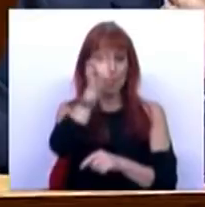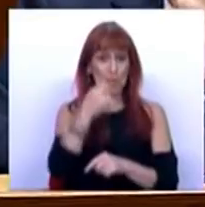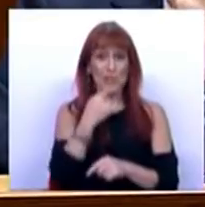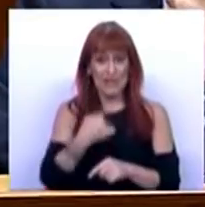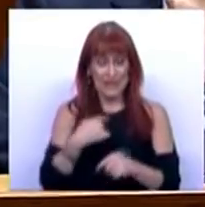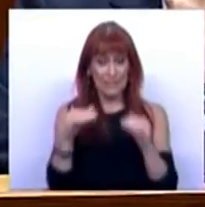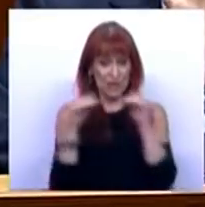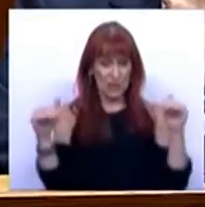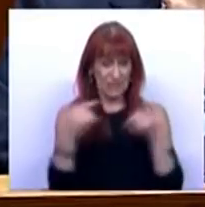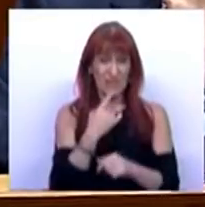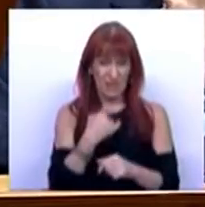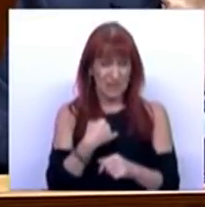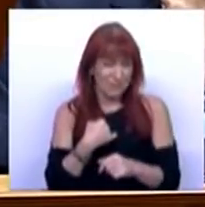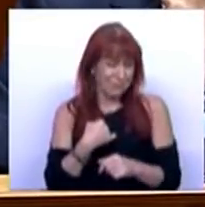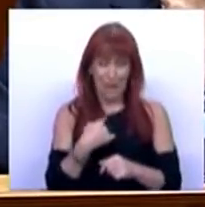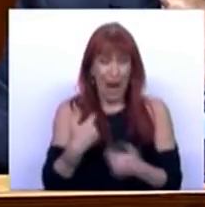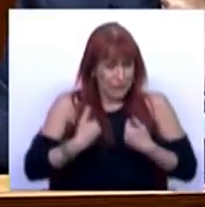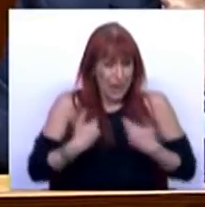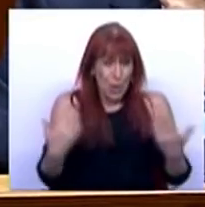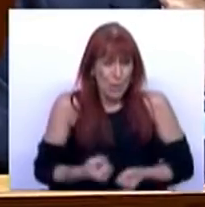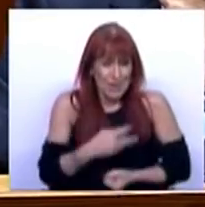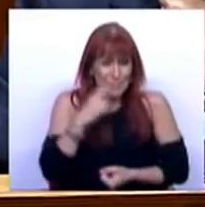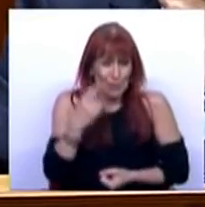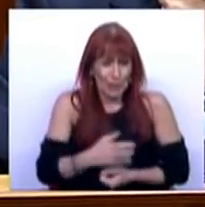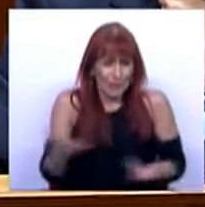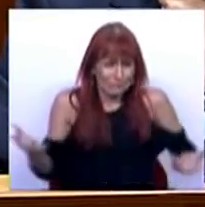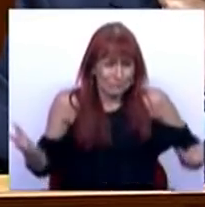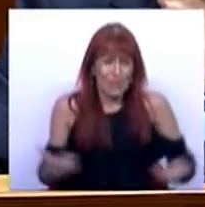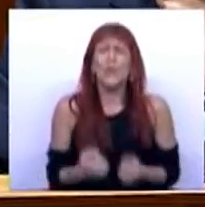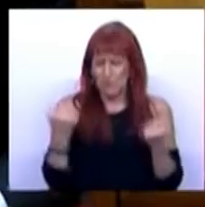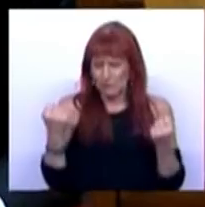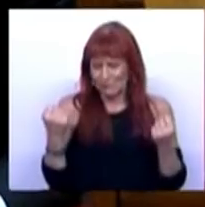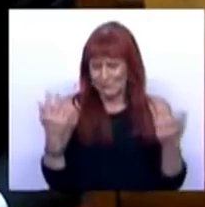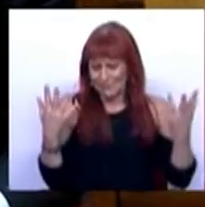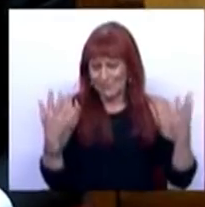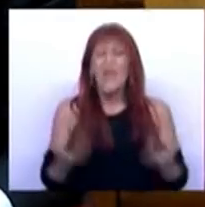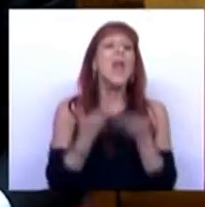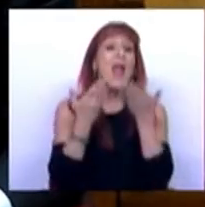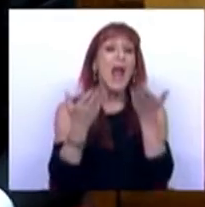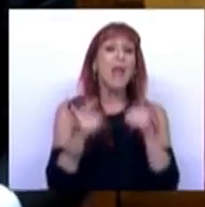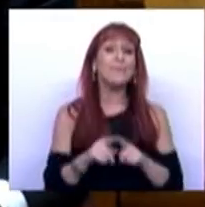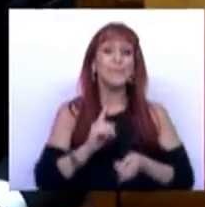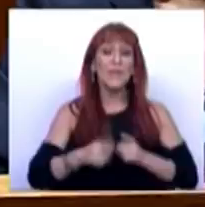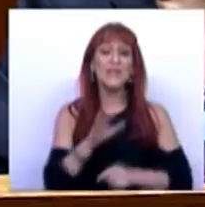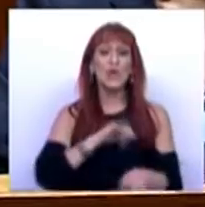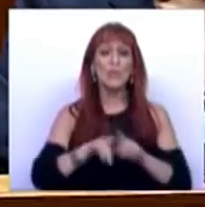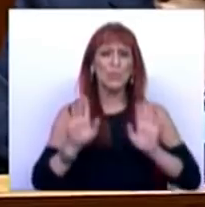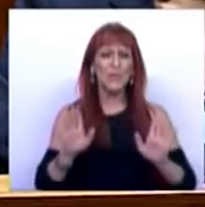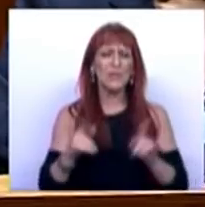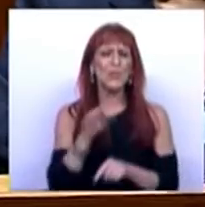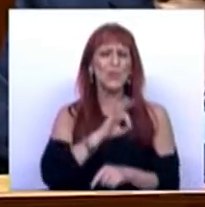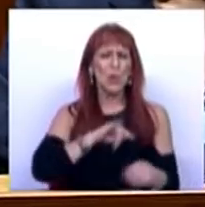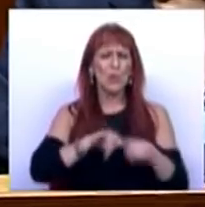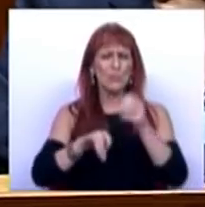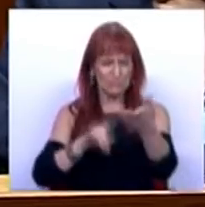colocou e ao nível que a colocou, até eu consigo responder-lhe. Consigo. É que, Sr. Deputado, como